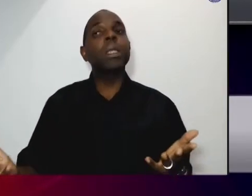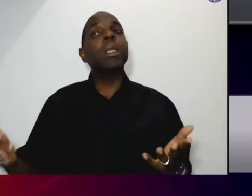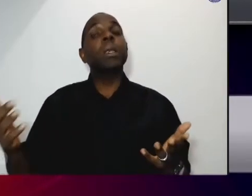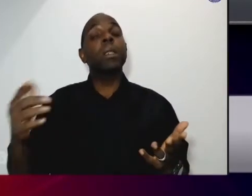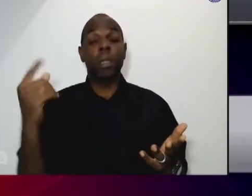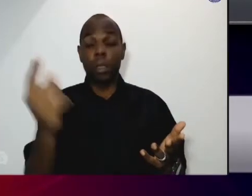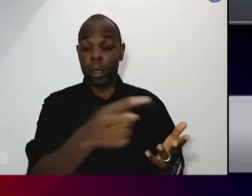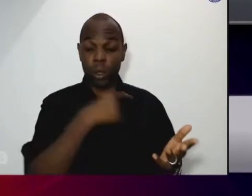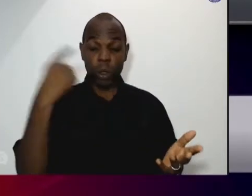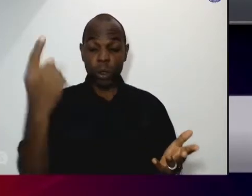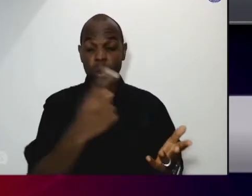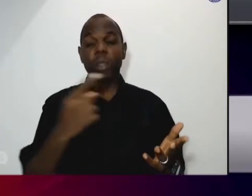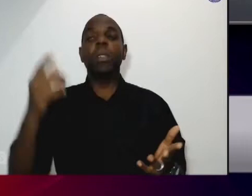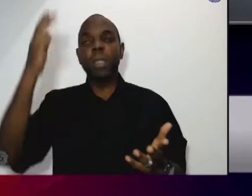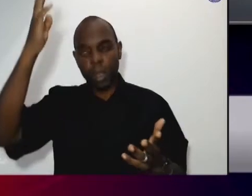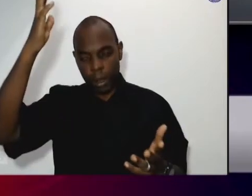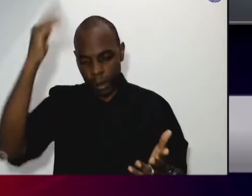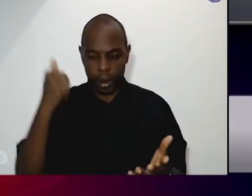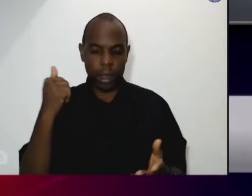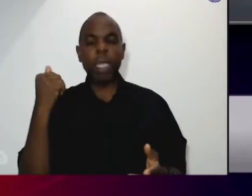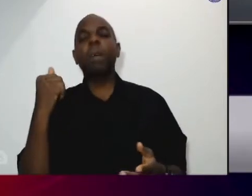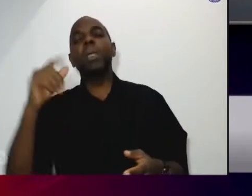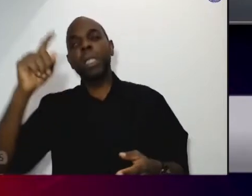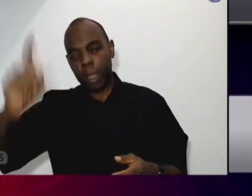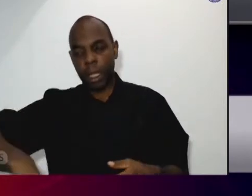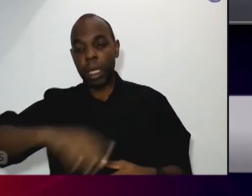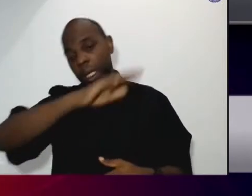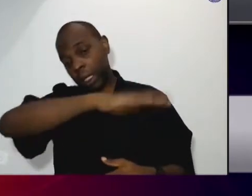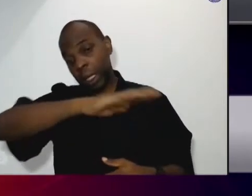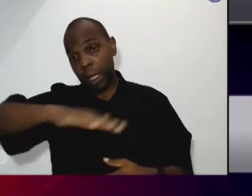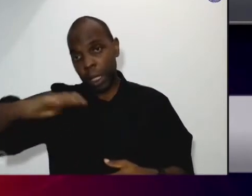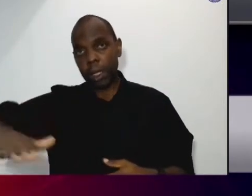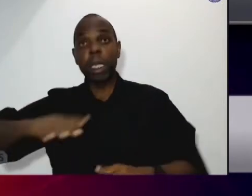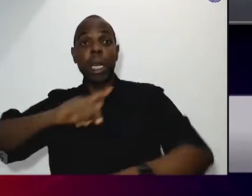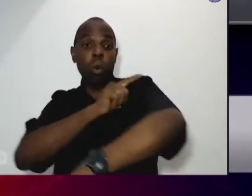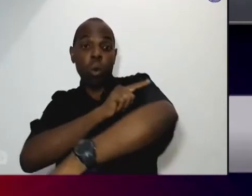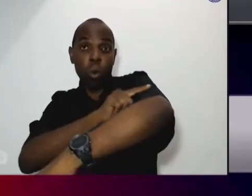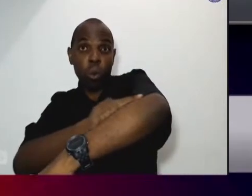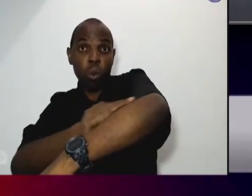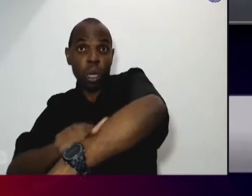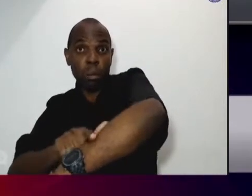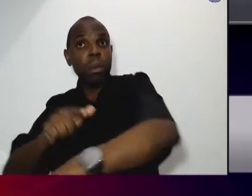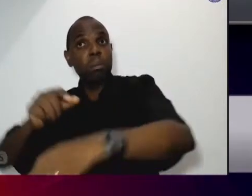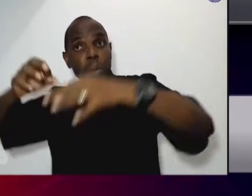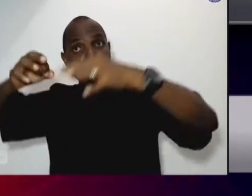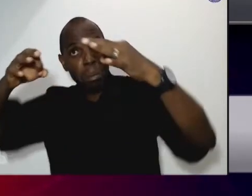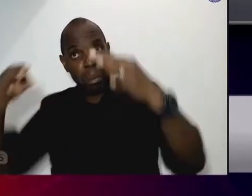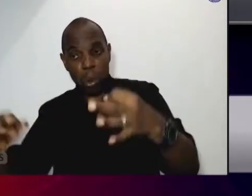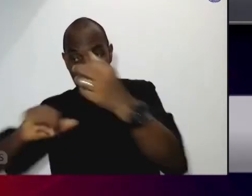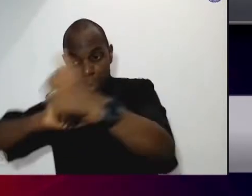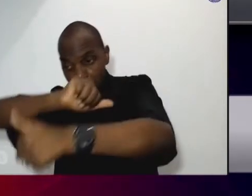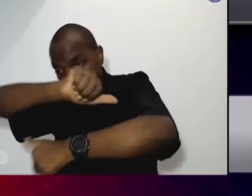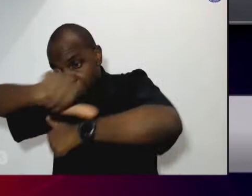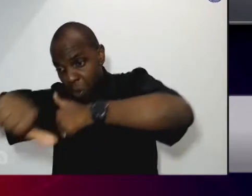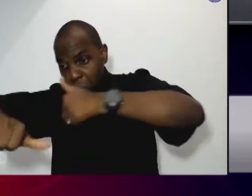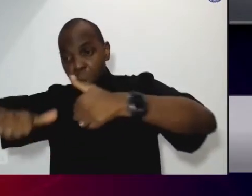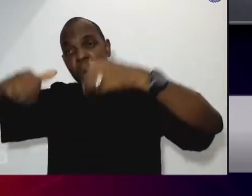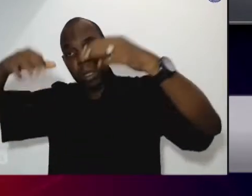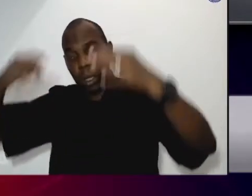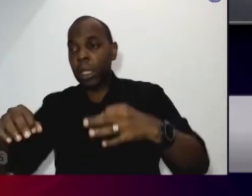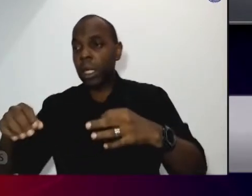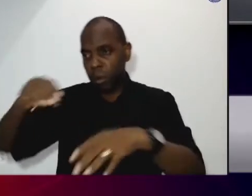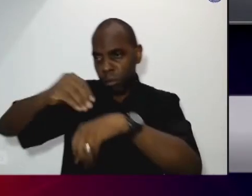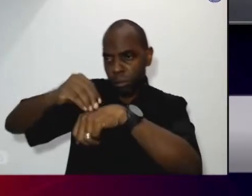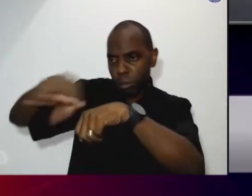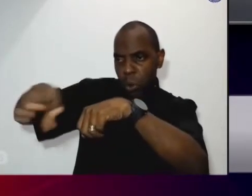na mudança de comportamento que as crianças têm conosco. No conhecimento que elas adquirem